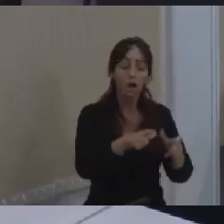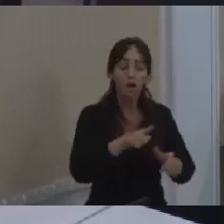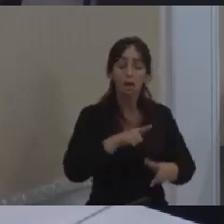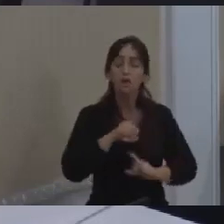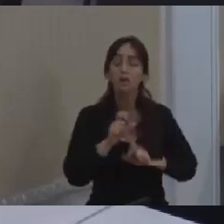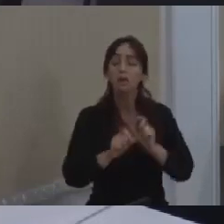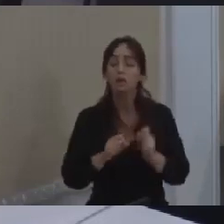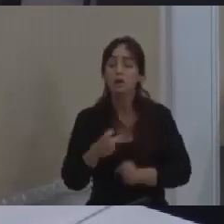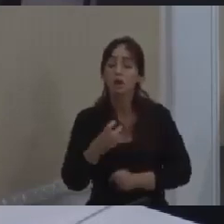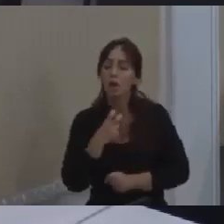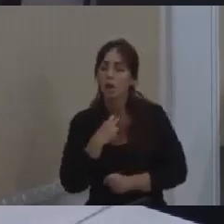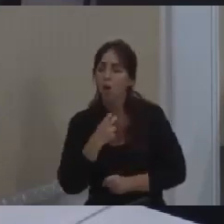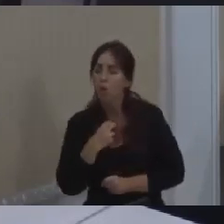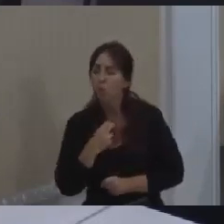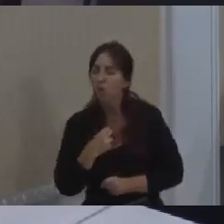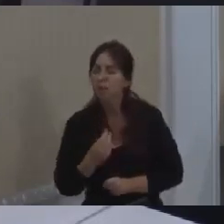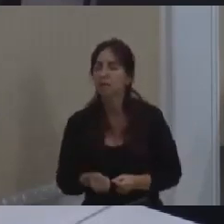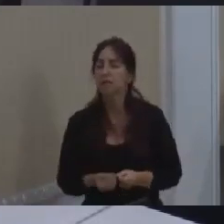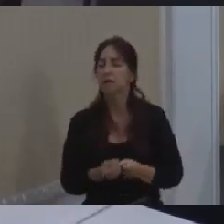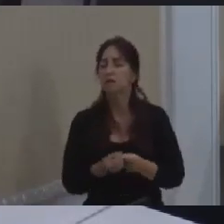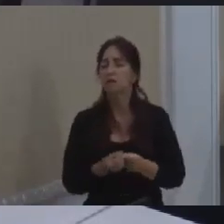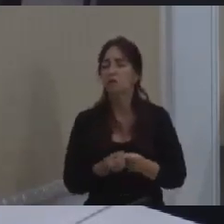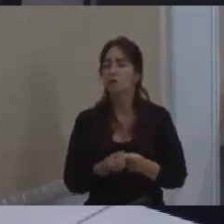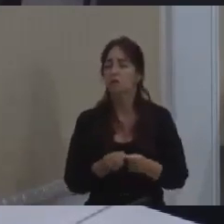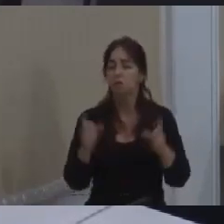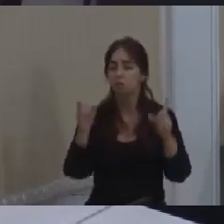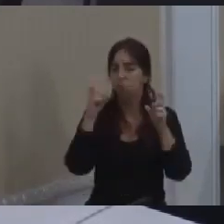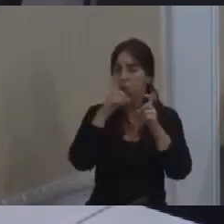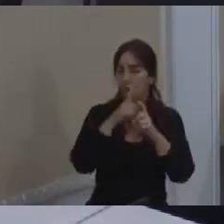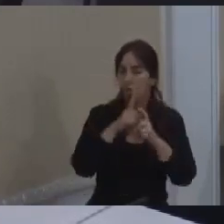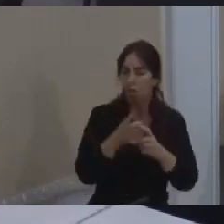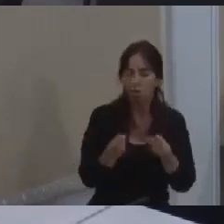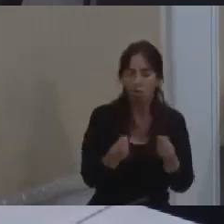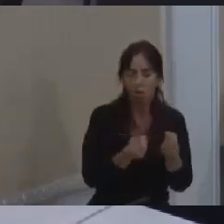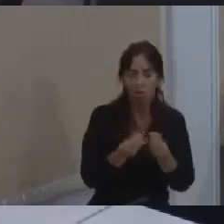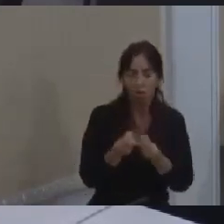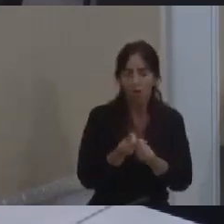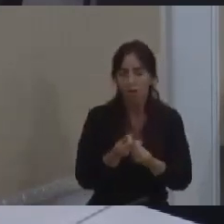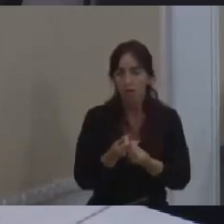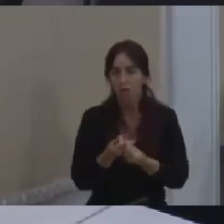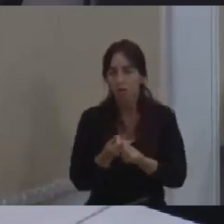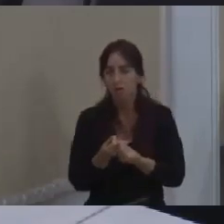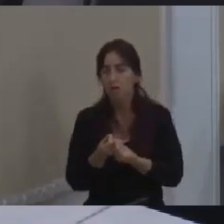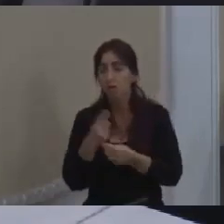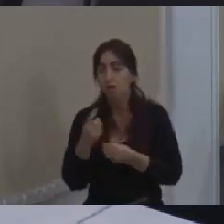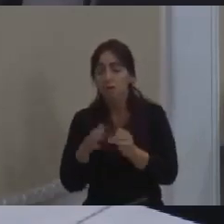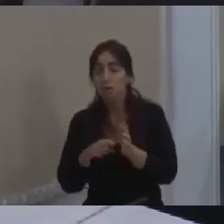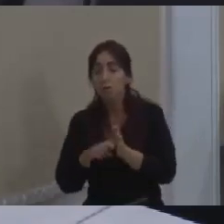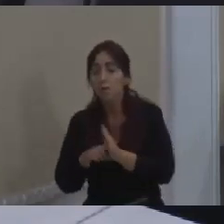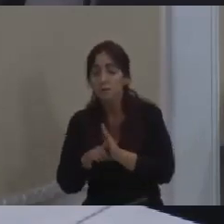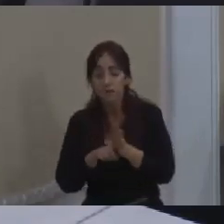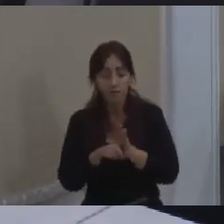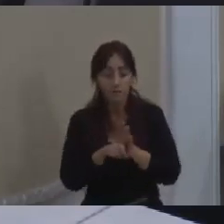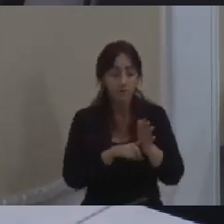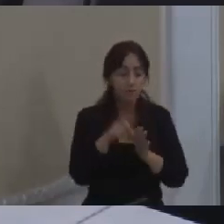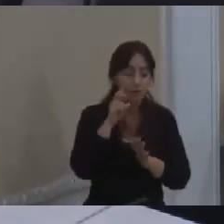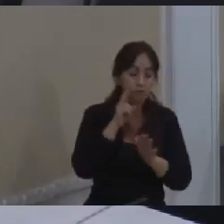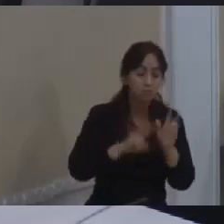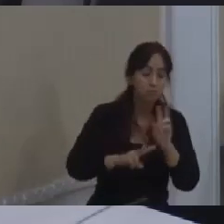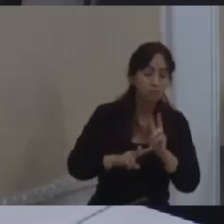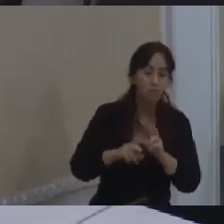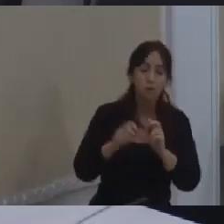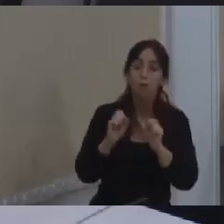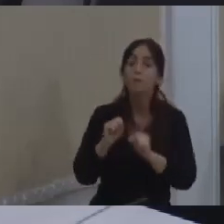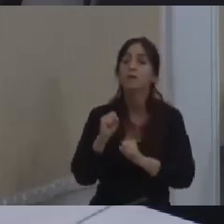ocupações degradadas e que se a gente começar a fazer uma requalificação e verticalizar, a gente começa a gerar esse